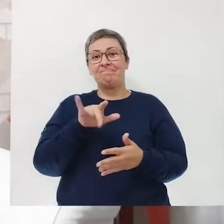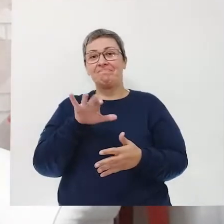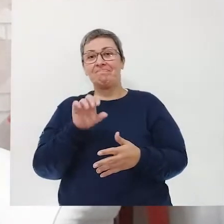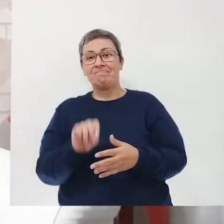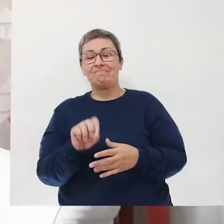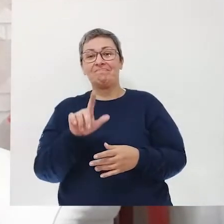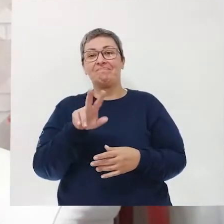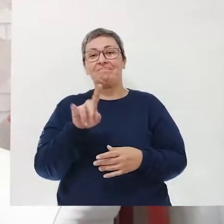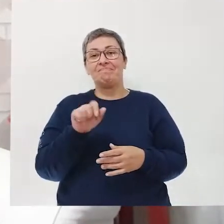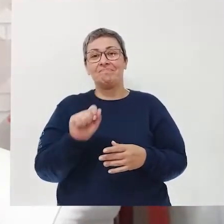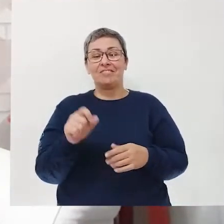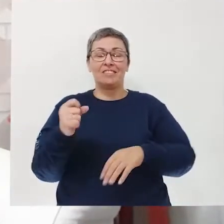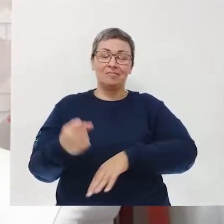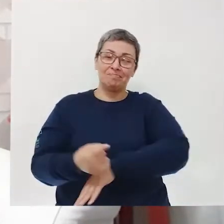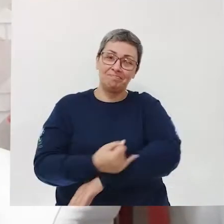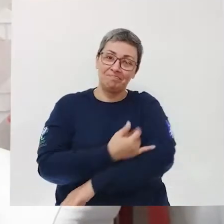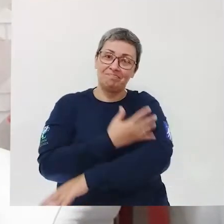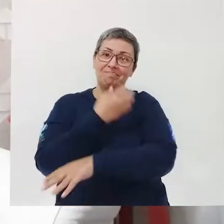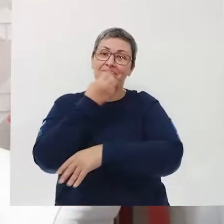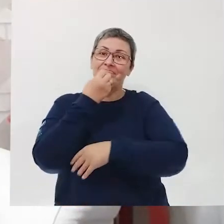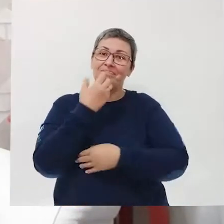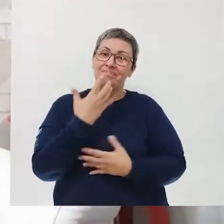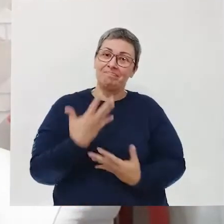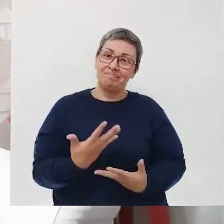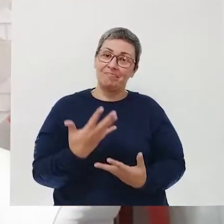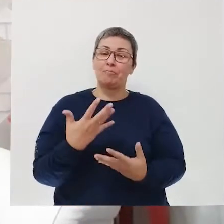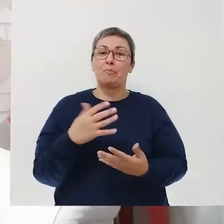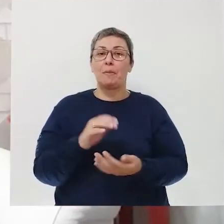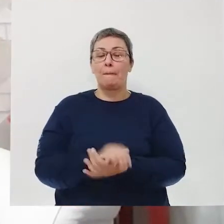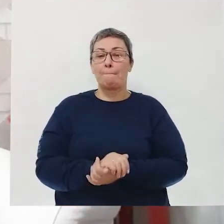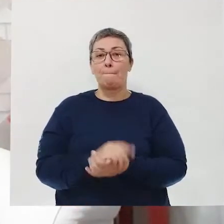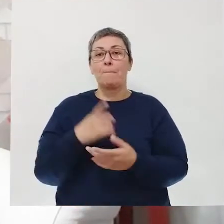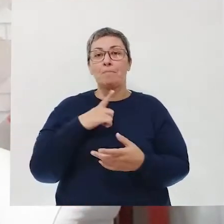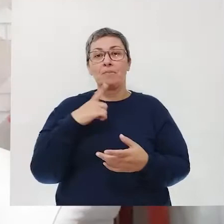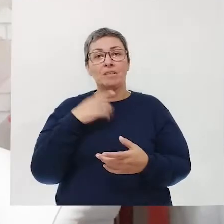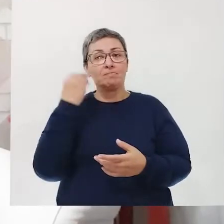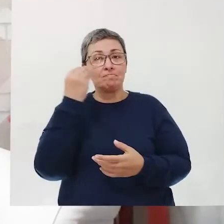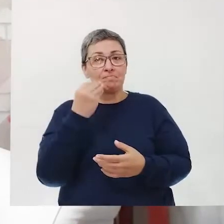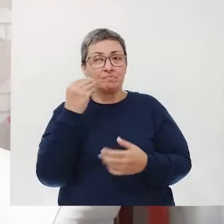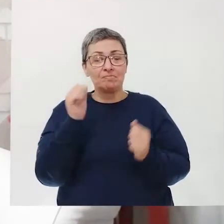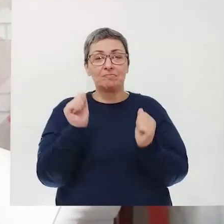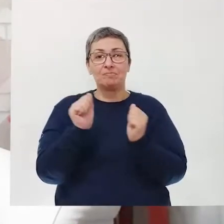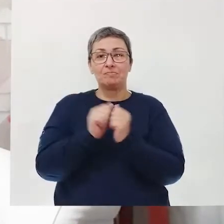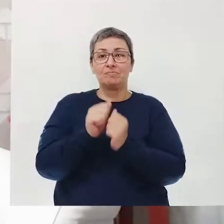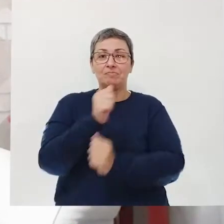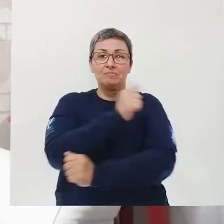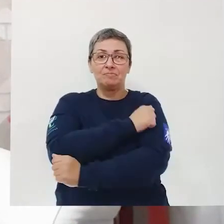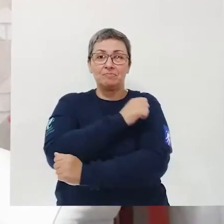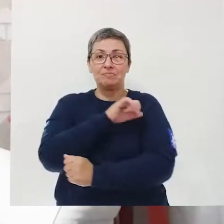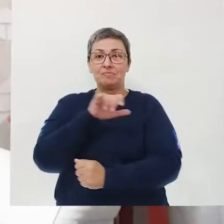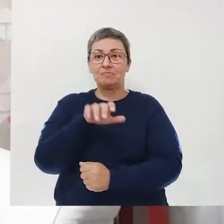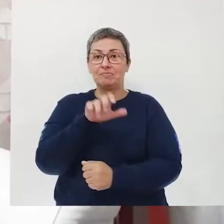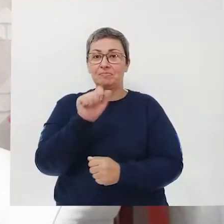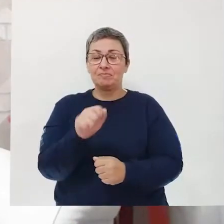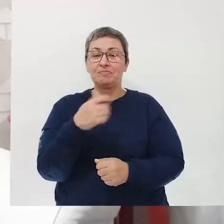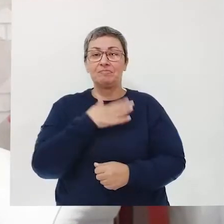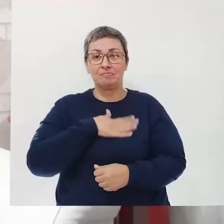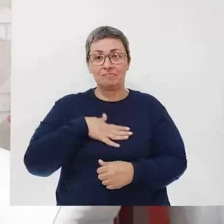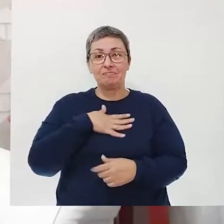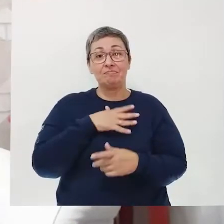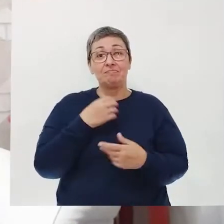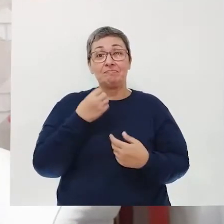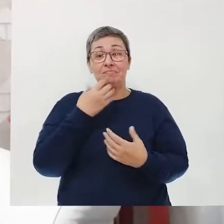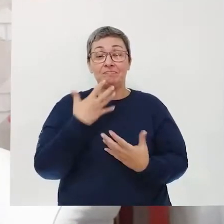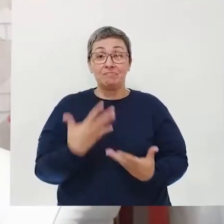é muito emocionante e muito bom. Eu tenho essa experiência com meus alunos da EJA, a gente gosta bastante dele.